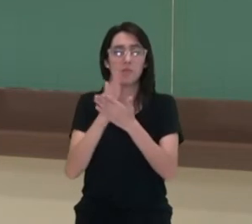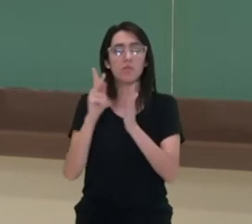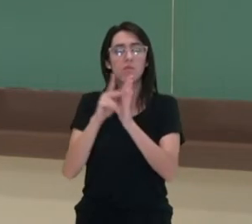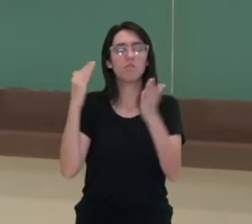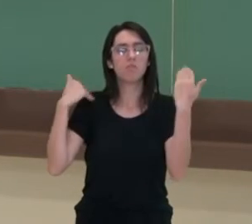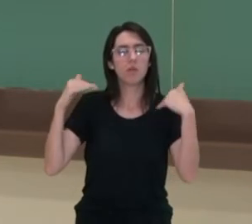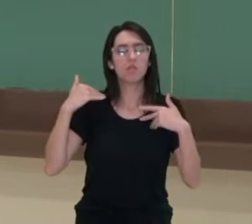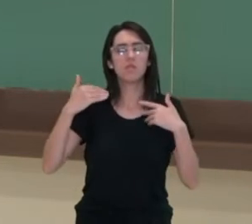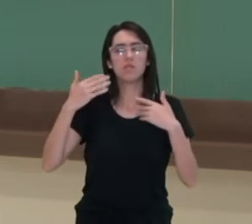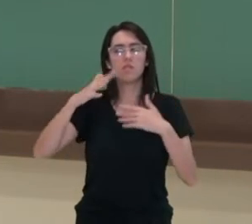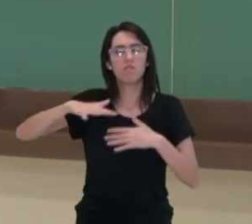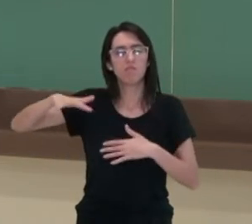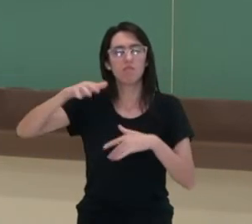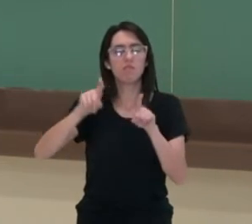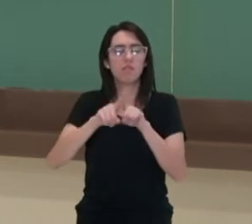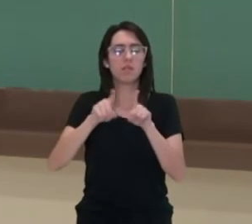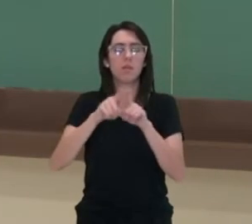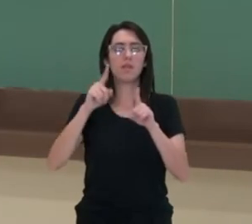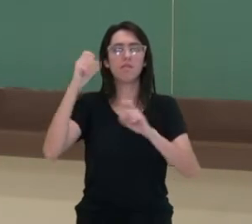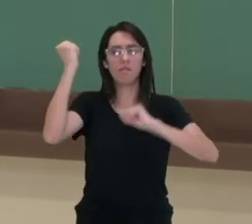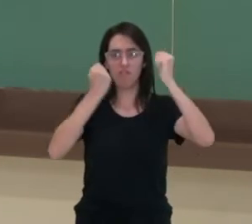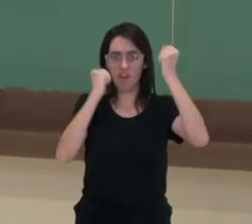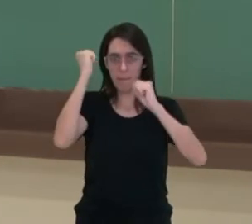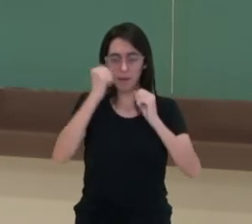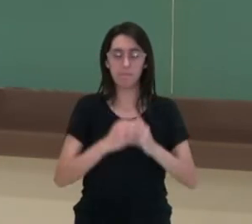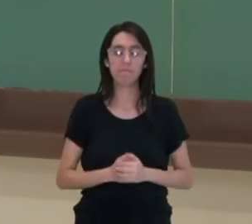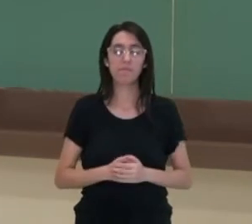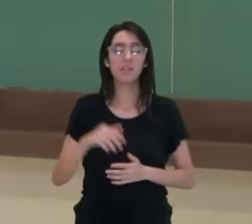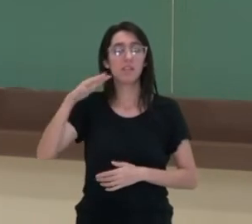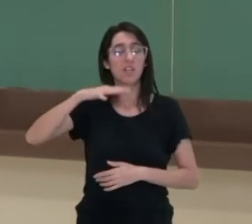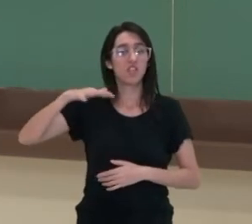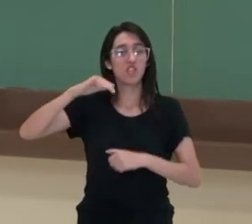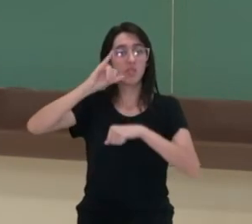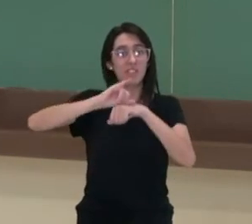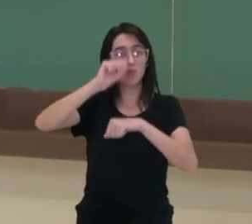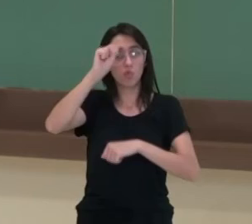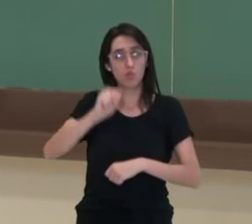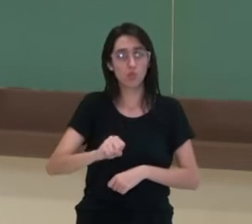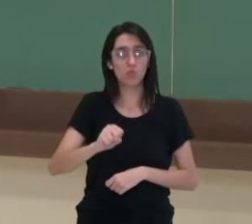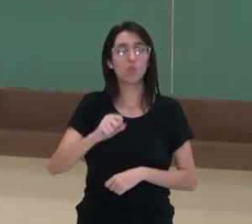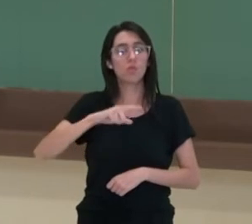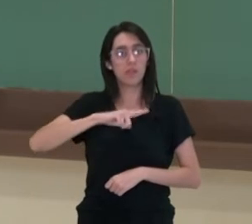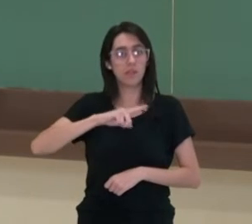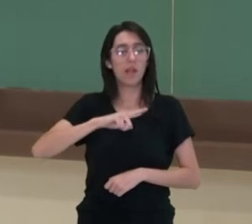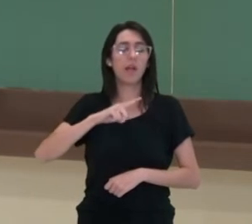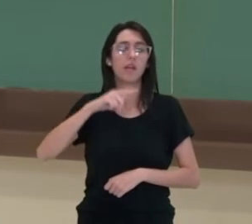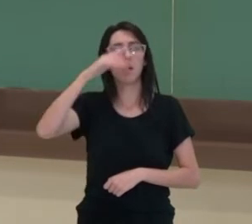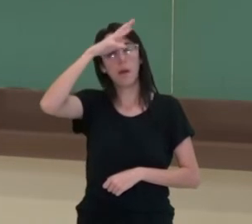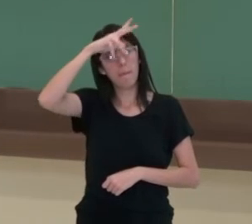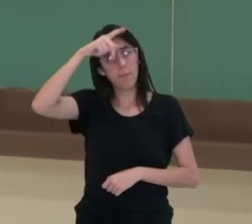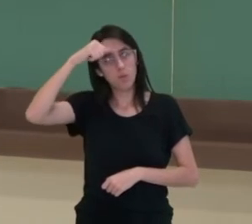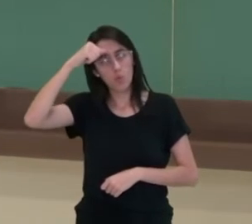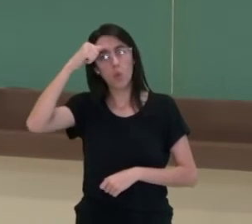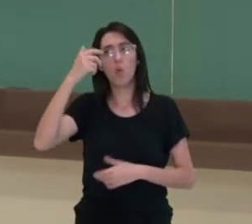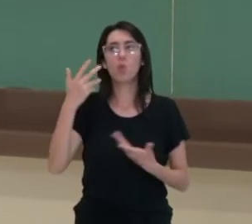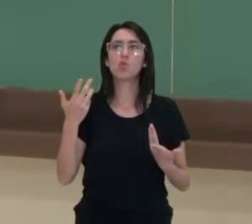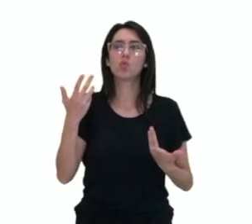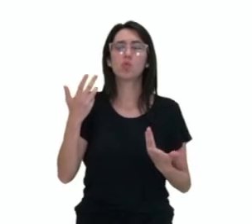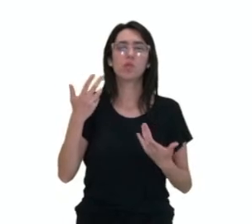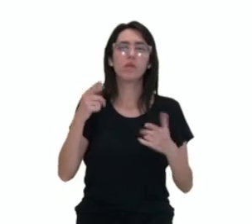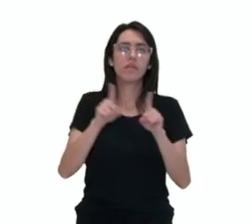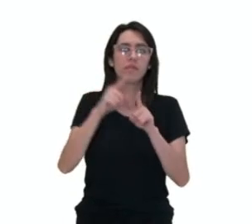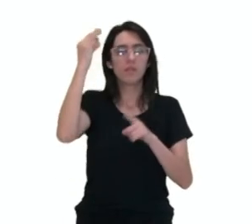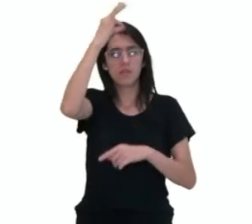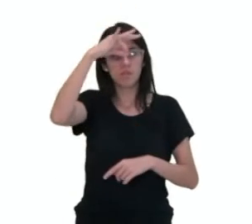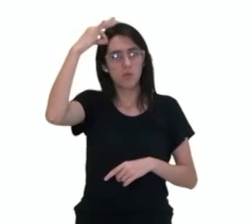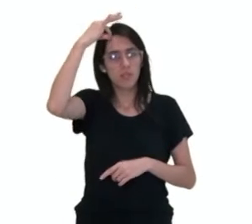e industrial. Já a região centro-sul, literalmente potencializou-se, aí podemos citar Mato Grosso do Sul, Espírito